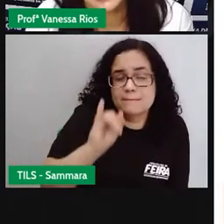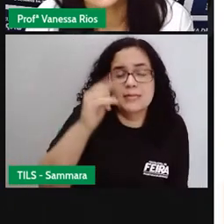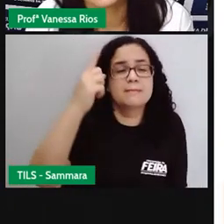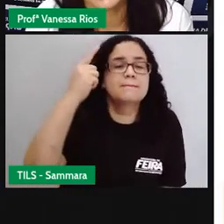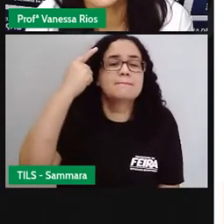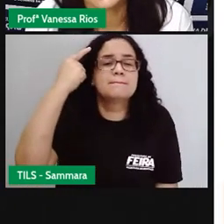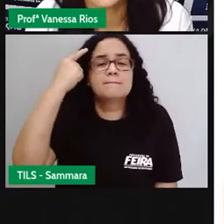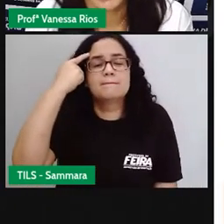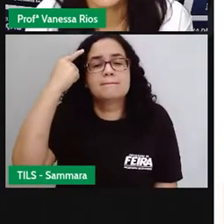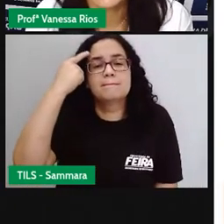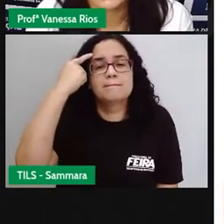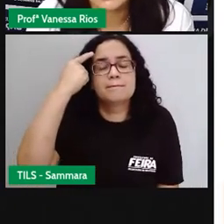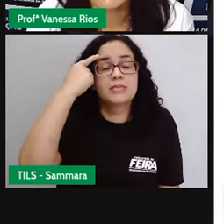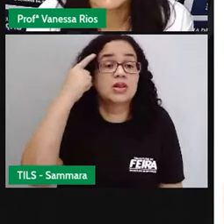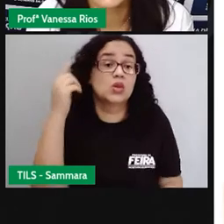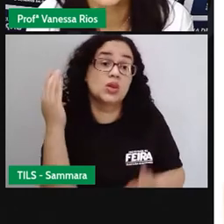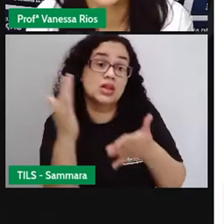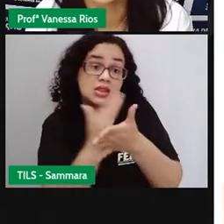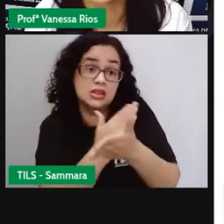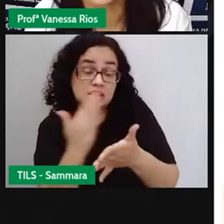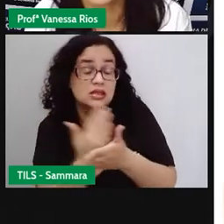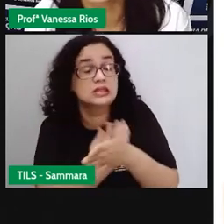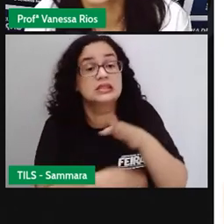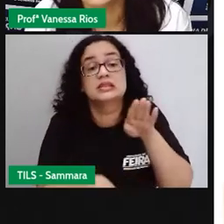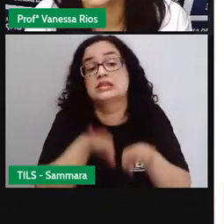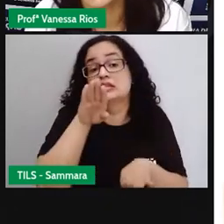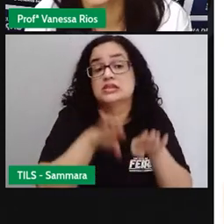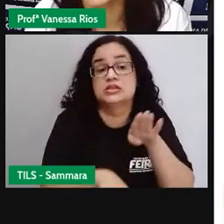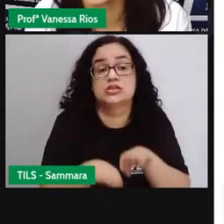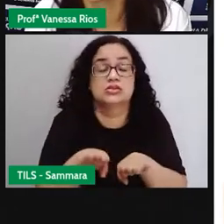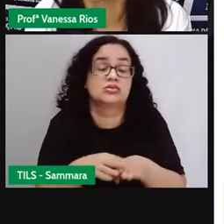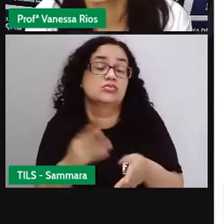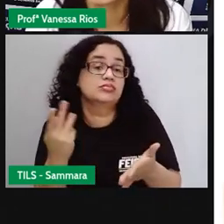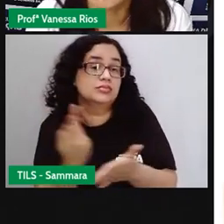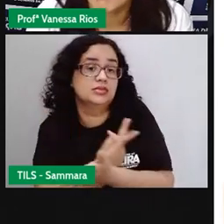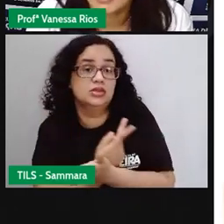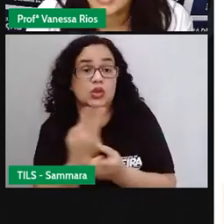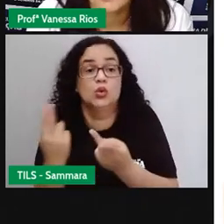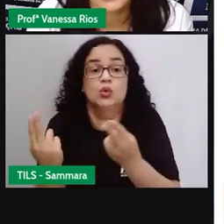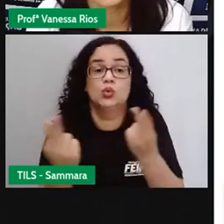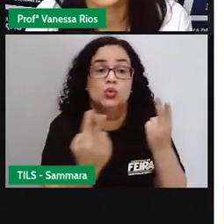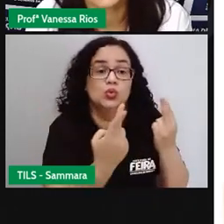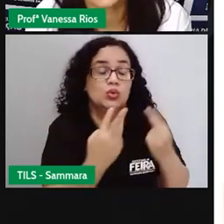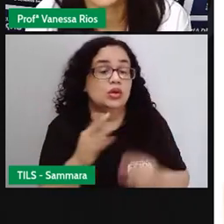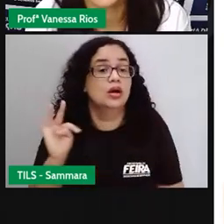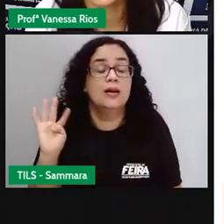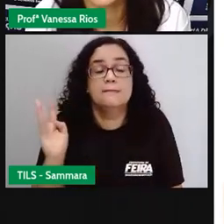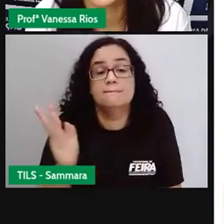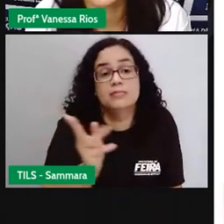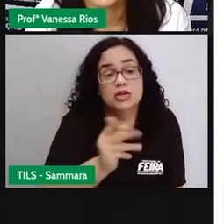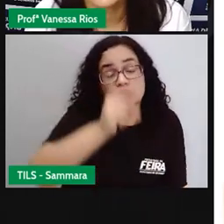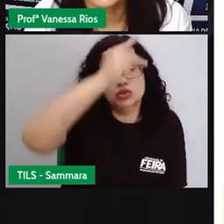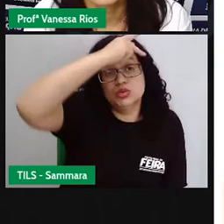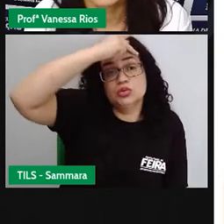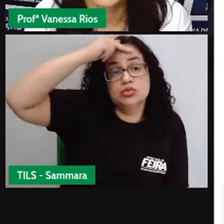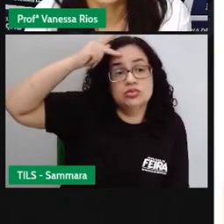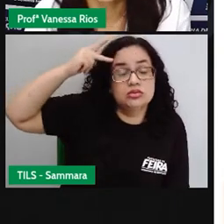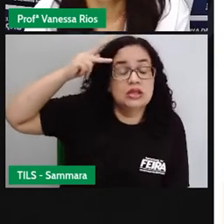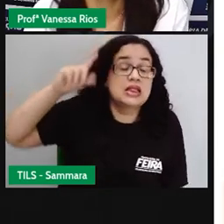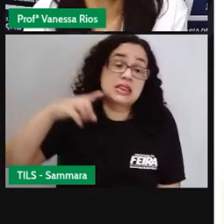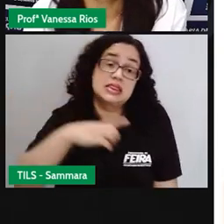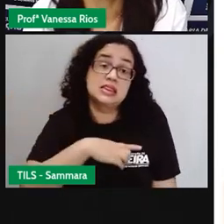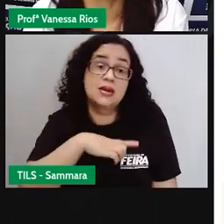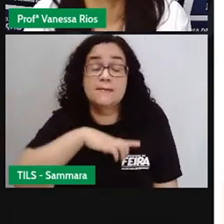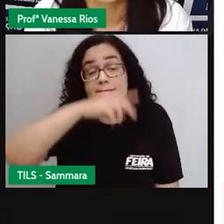pensar que o acesso aos livros, às vezes, não acontece da mesma forma, né? Para todas as pessoas. Tem